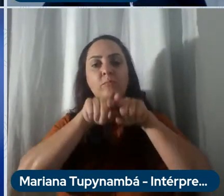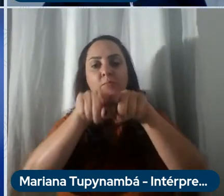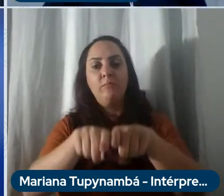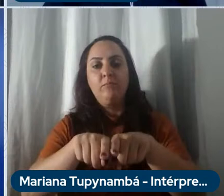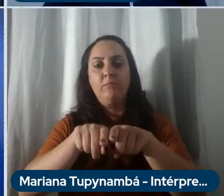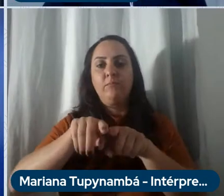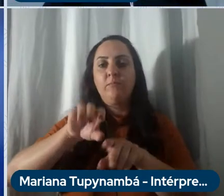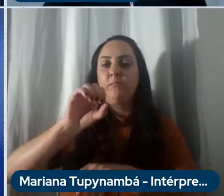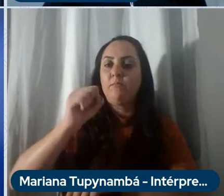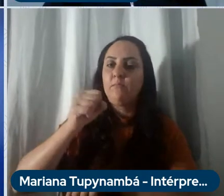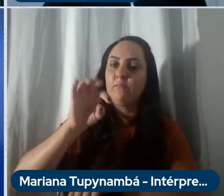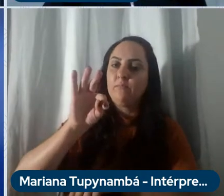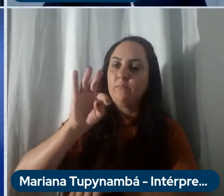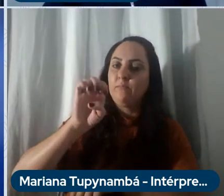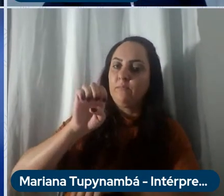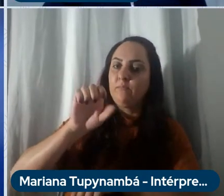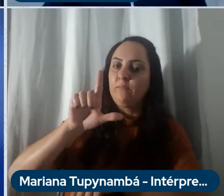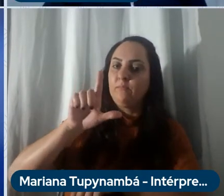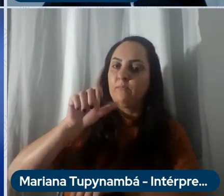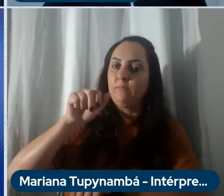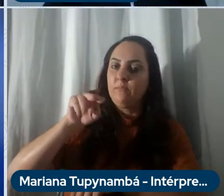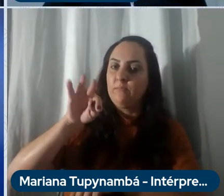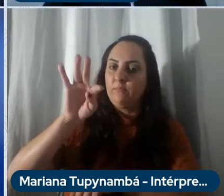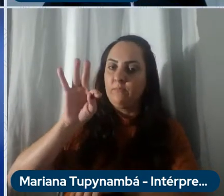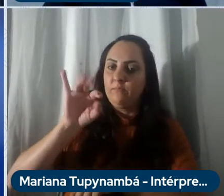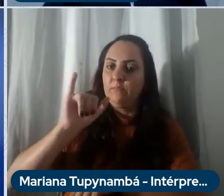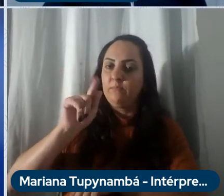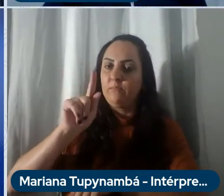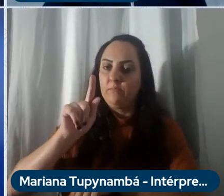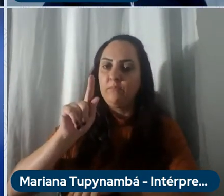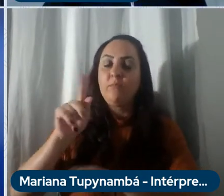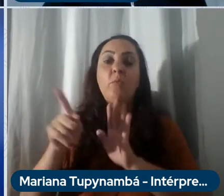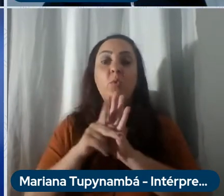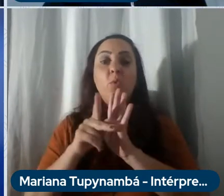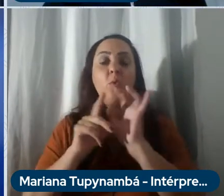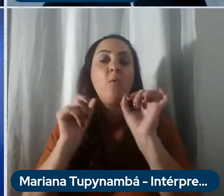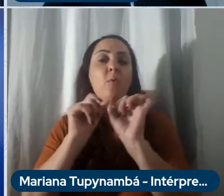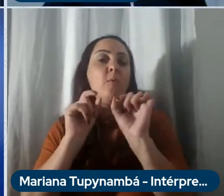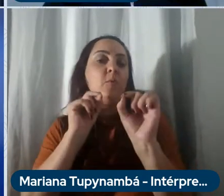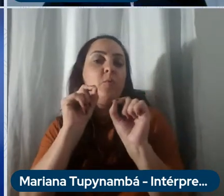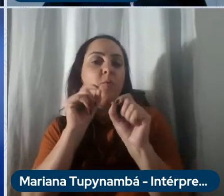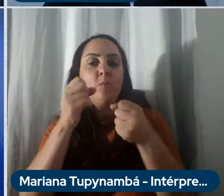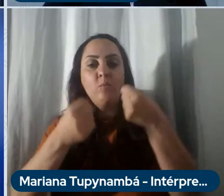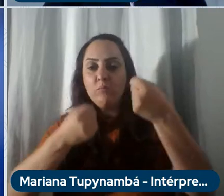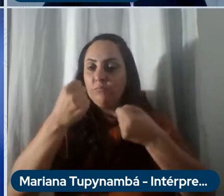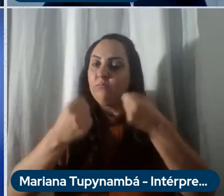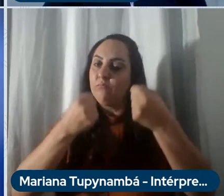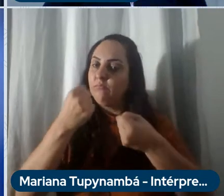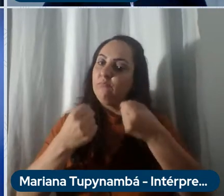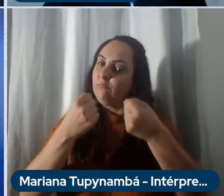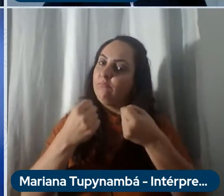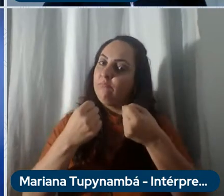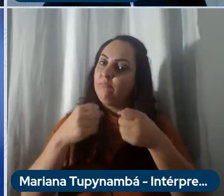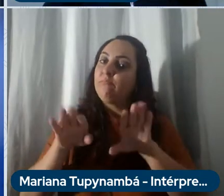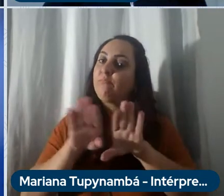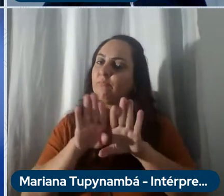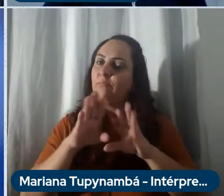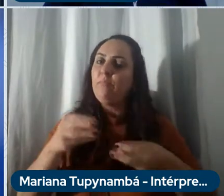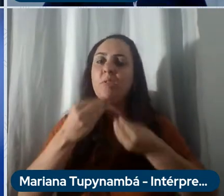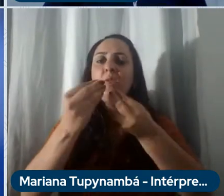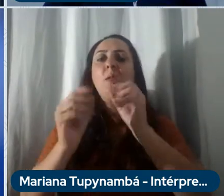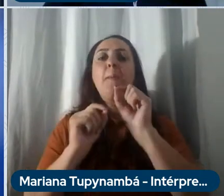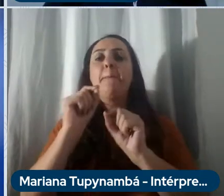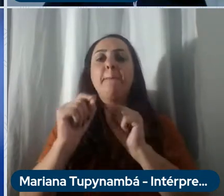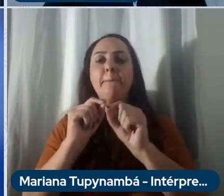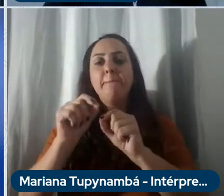Uma das principais fabricantes de automóveis e fornecedoras da mobilidade no mundo. Com o tema O